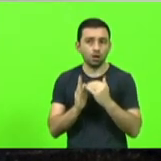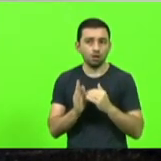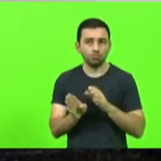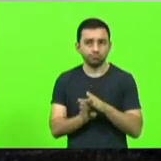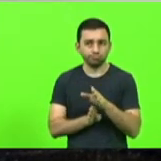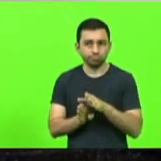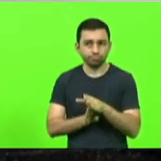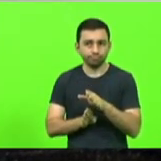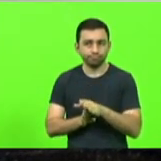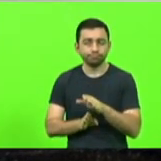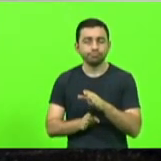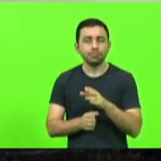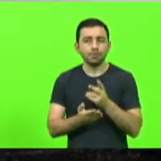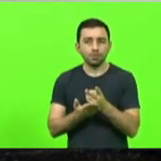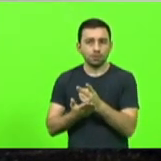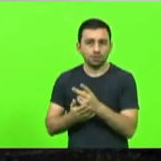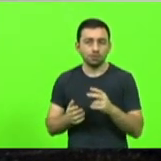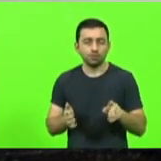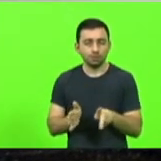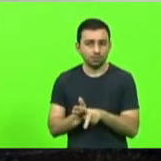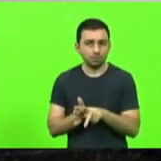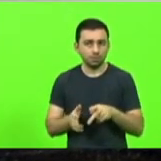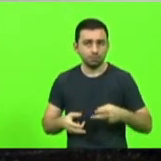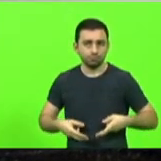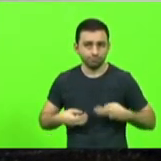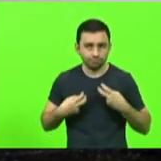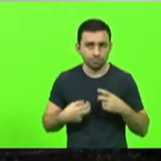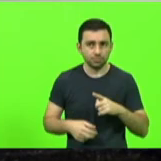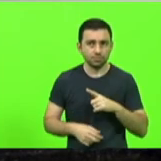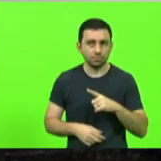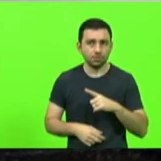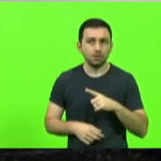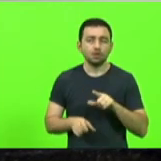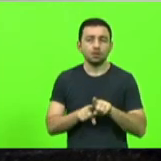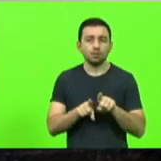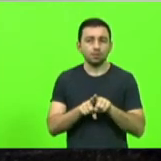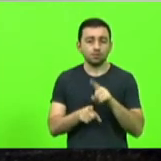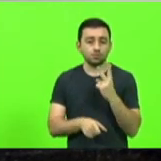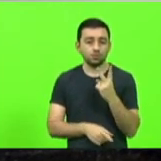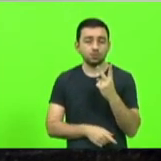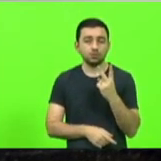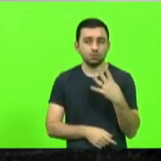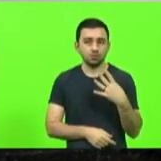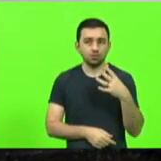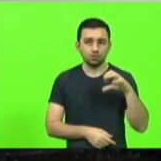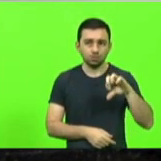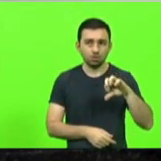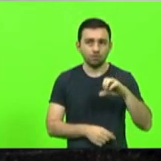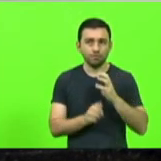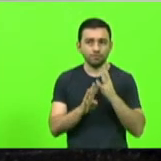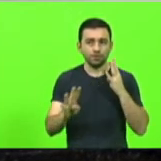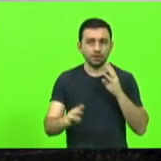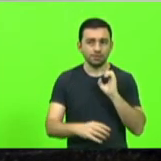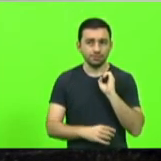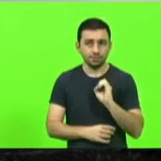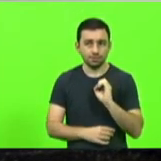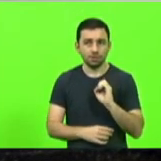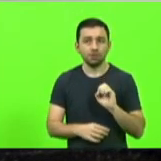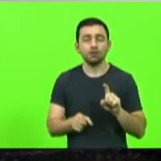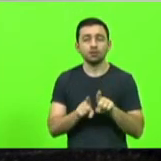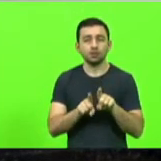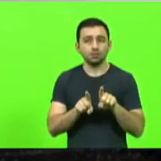Paciente Oncológico, 249 na Fila Zero e